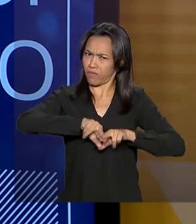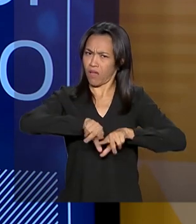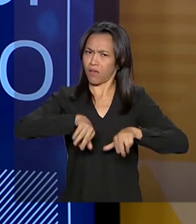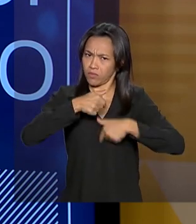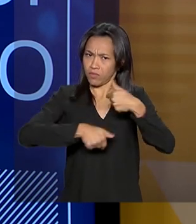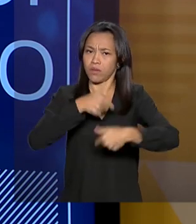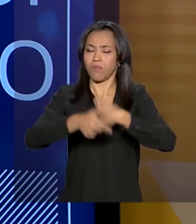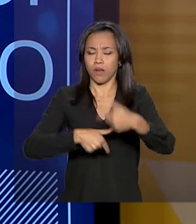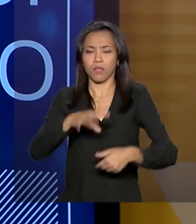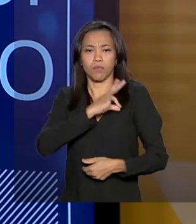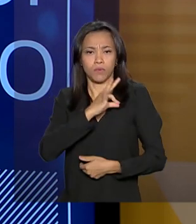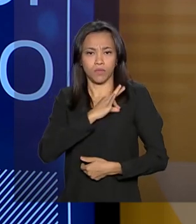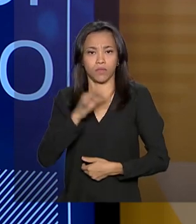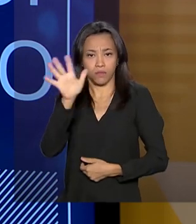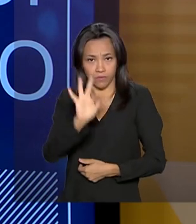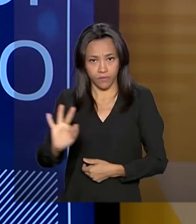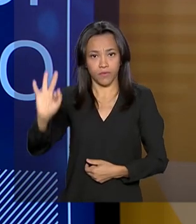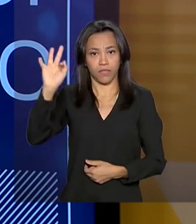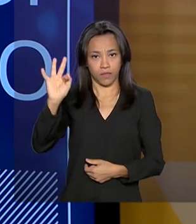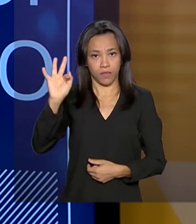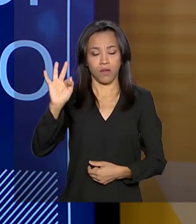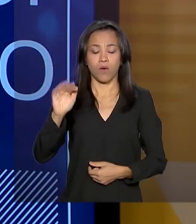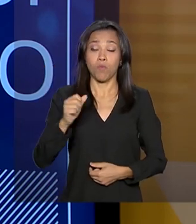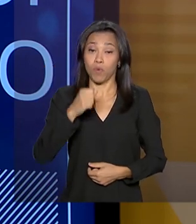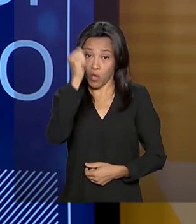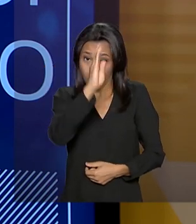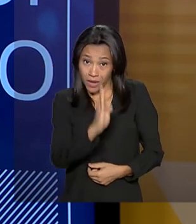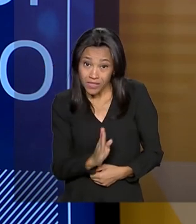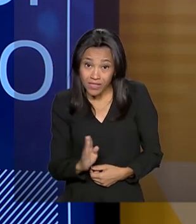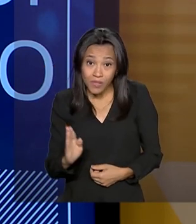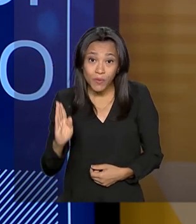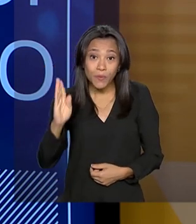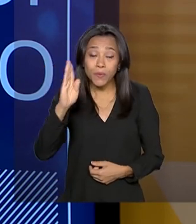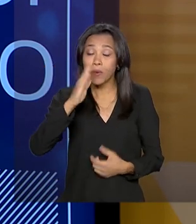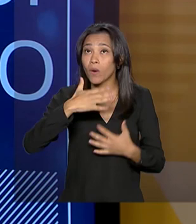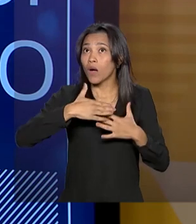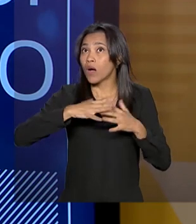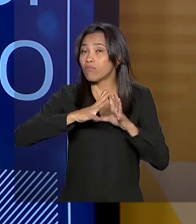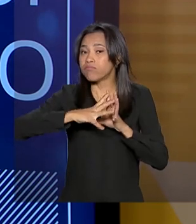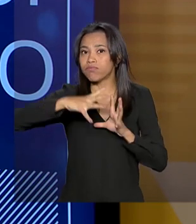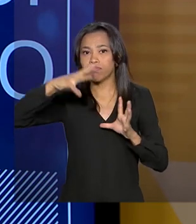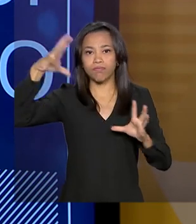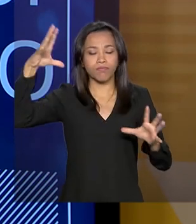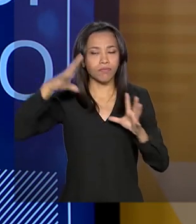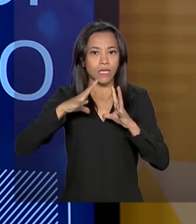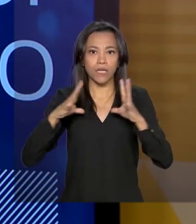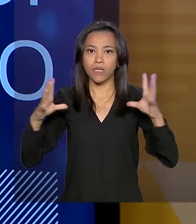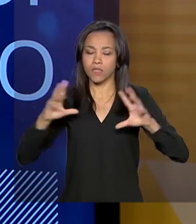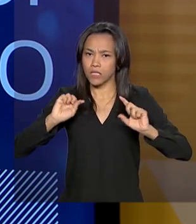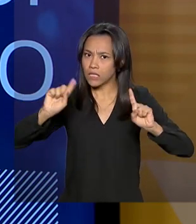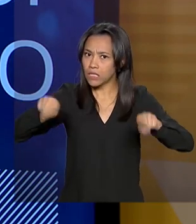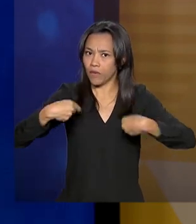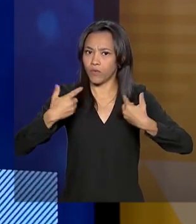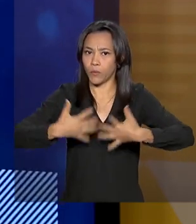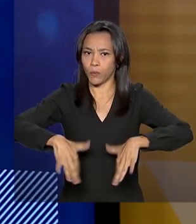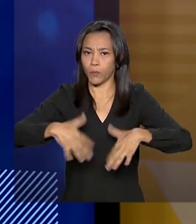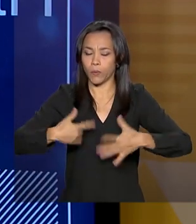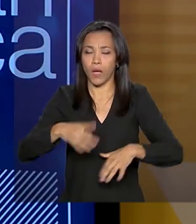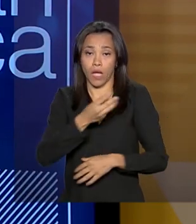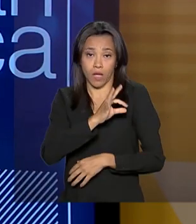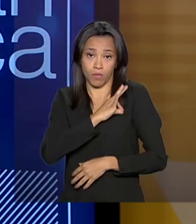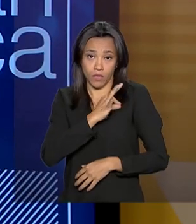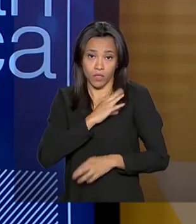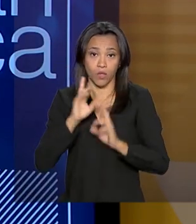Polícia Rodoviária Federal, né? O Brasil é um país, uma fronteira muito grande, então, são desafios muito grandes a Polícia Rodoviária